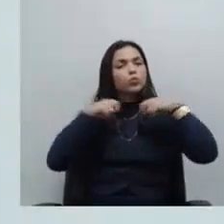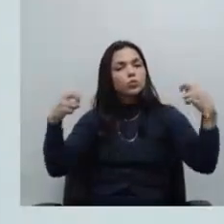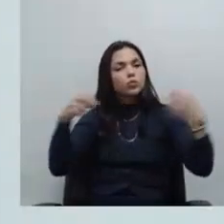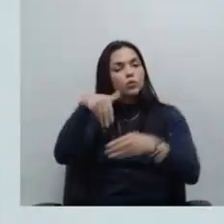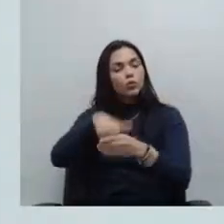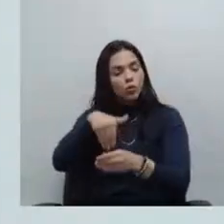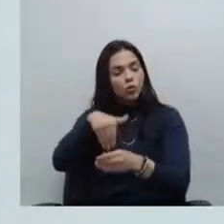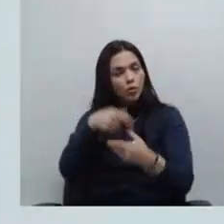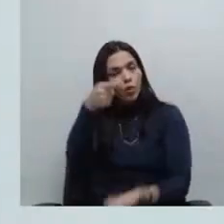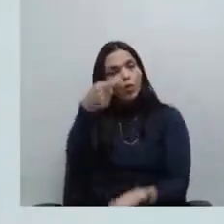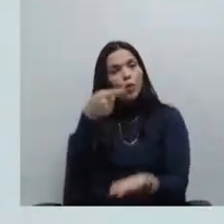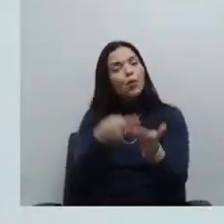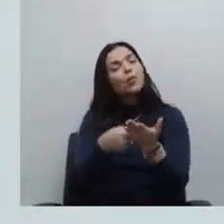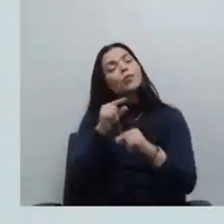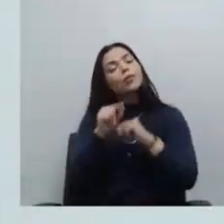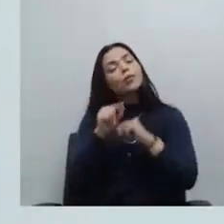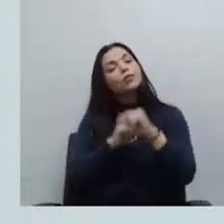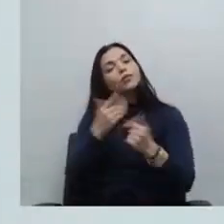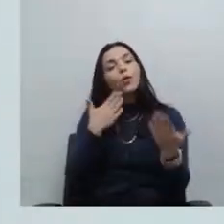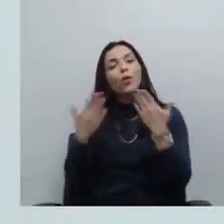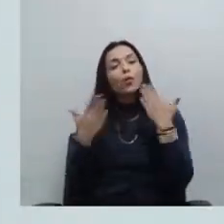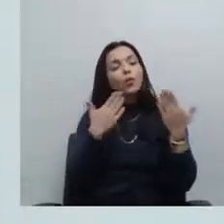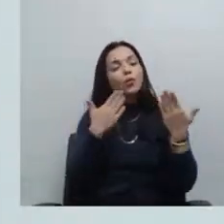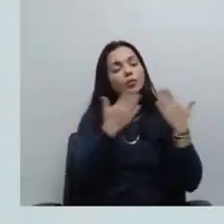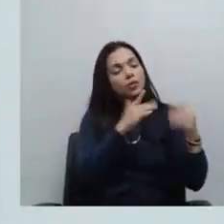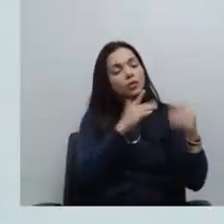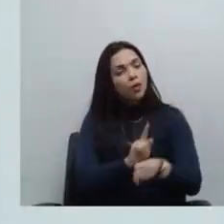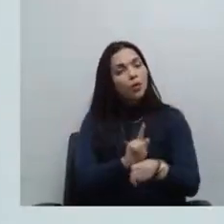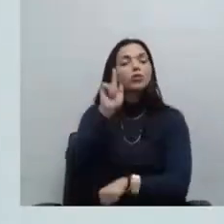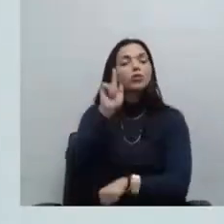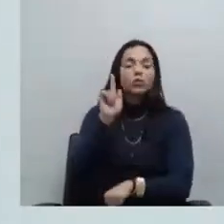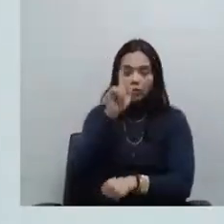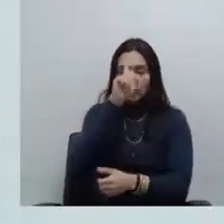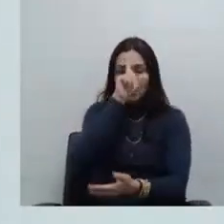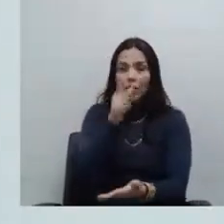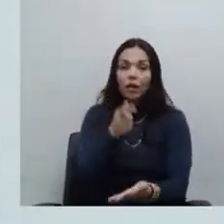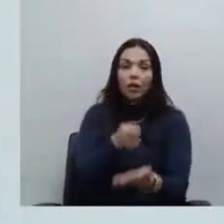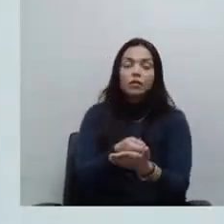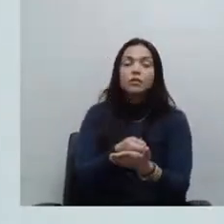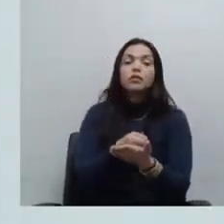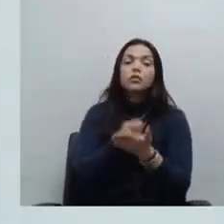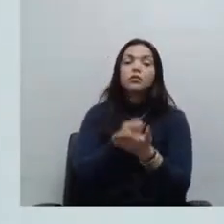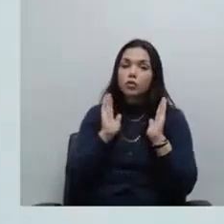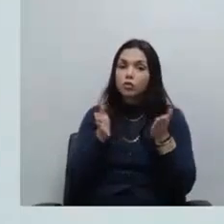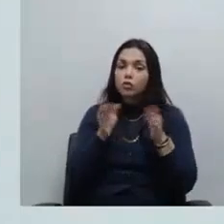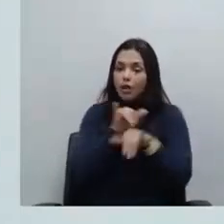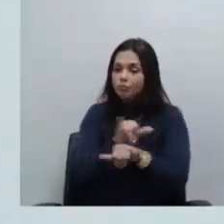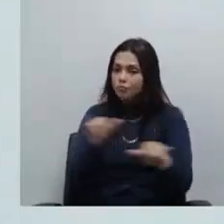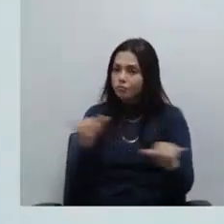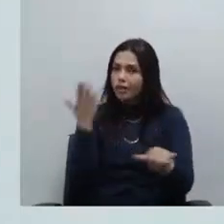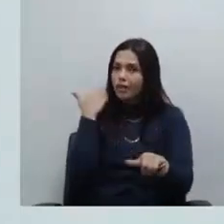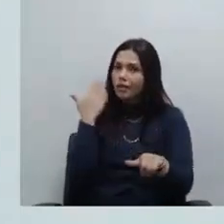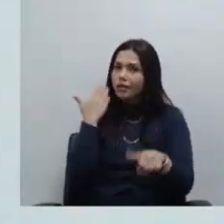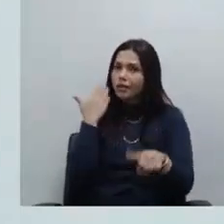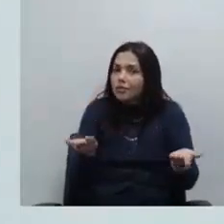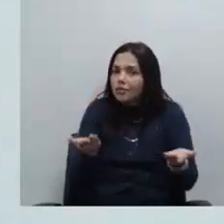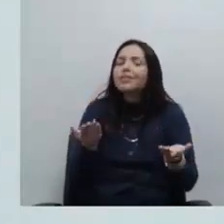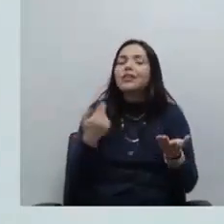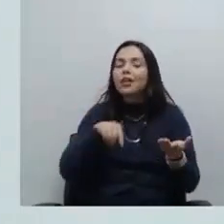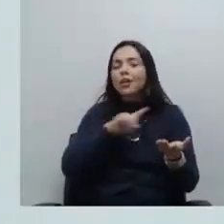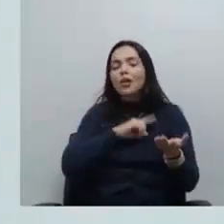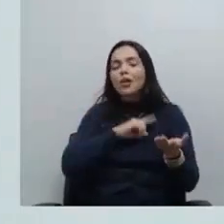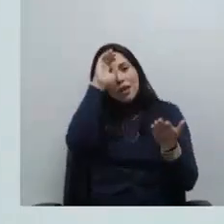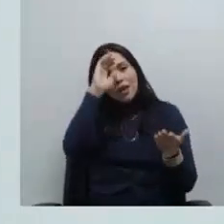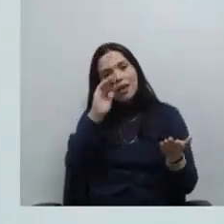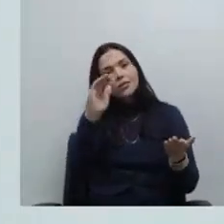aqui com o compromisso de diálogo com a gestão inclusive já terem realizado esse anúncio estamos aqui respeitando